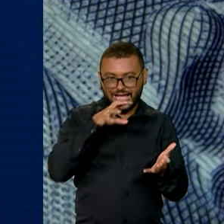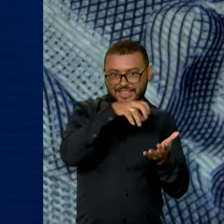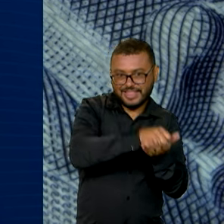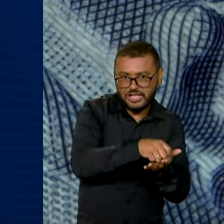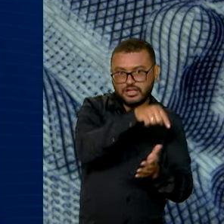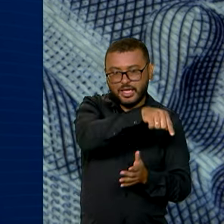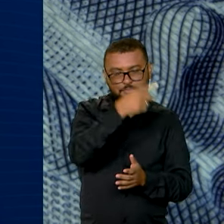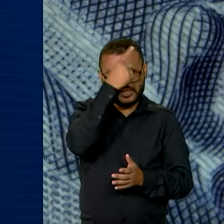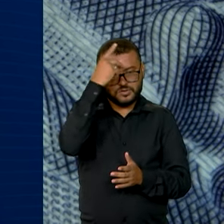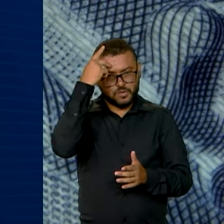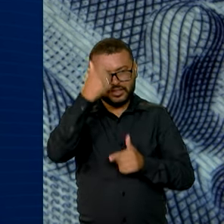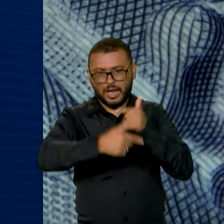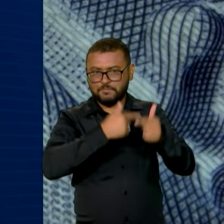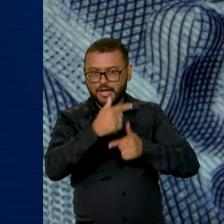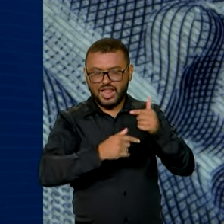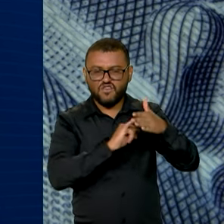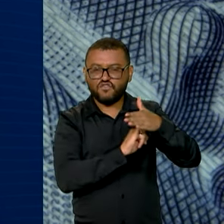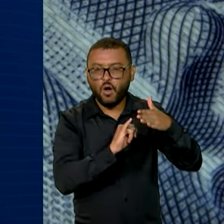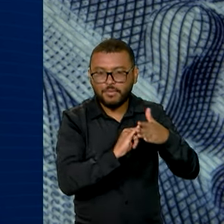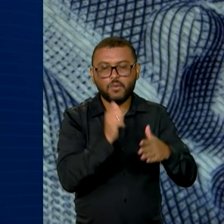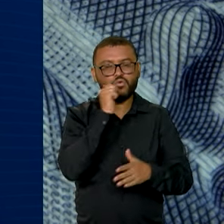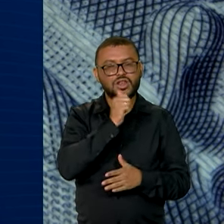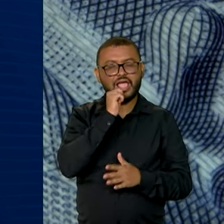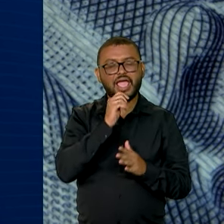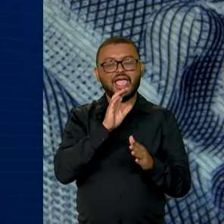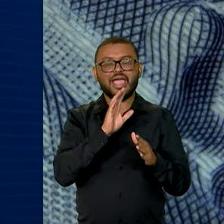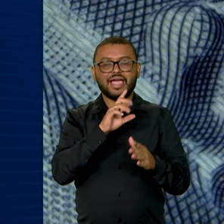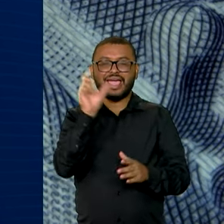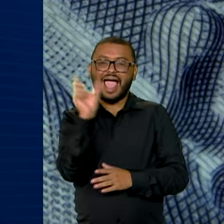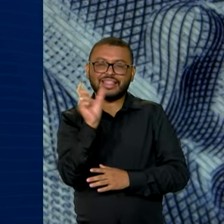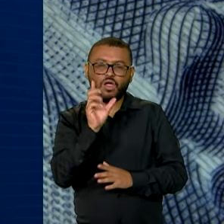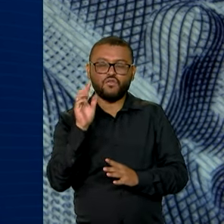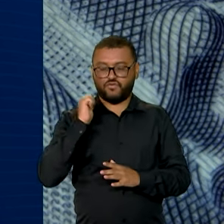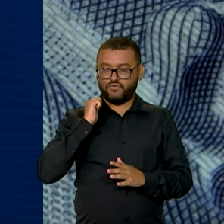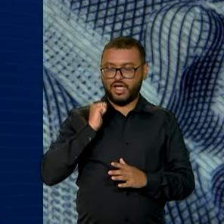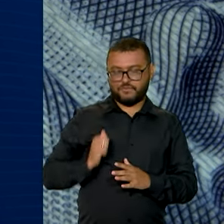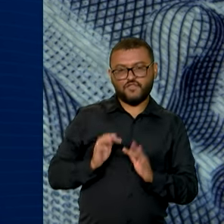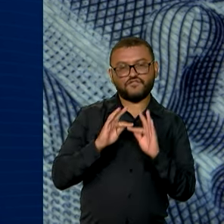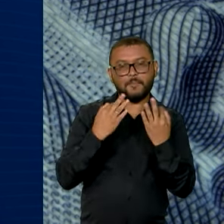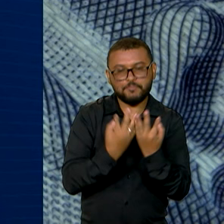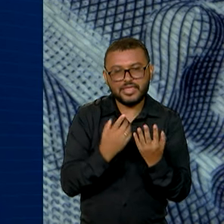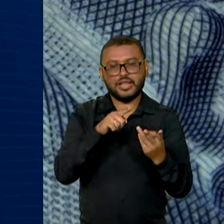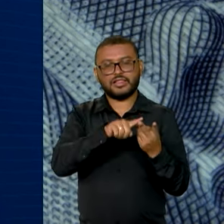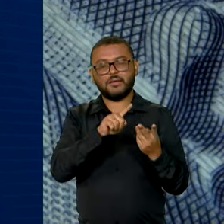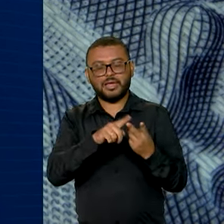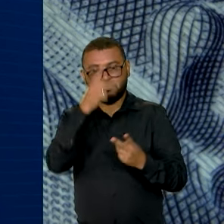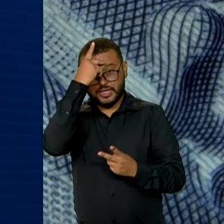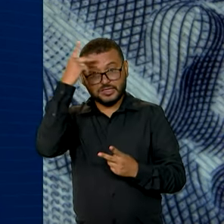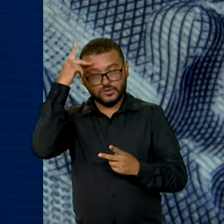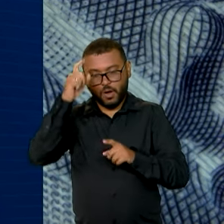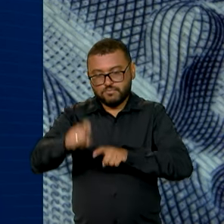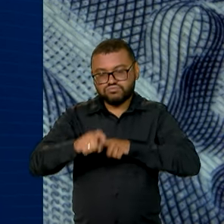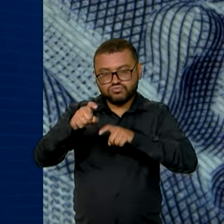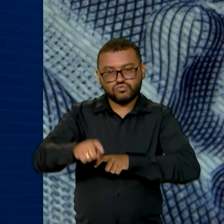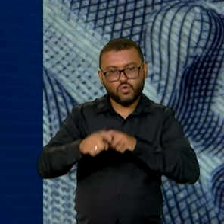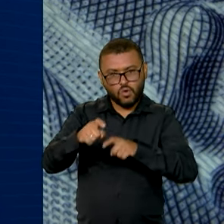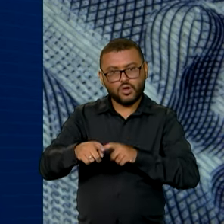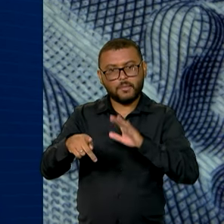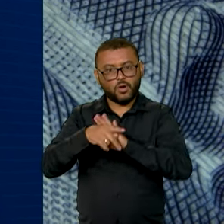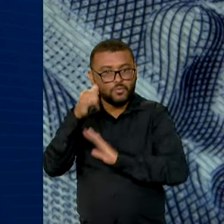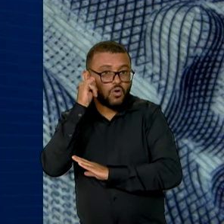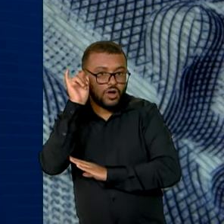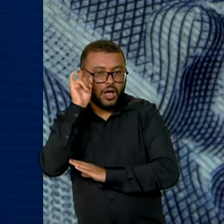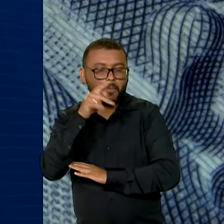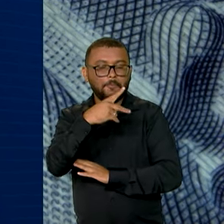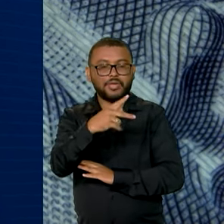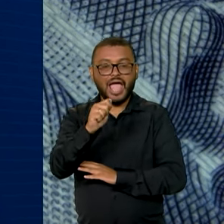informais, mulheres que recebem o Bolsa Família, para o fomento rural e pequenos produtores rurais que acessam o PAA,